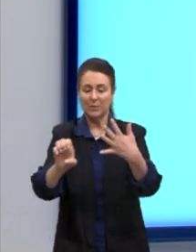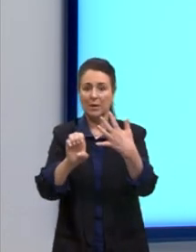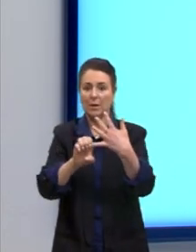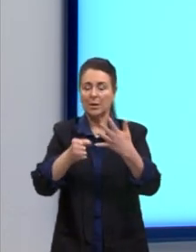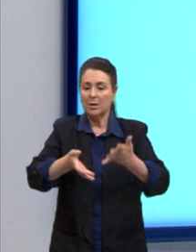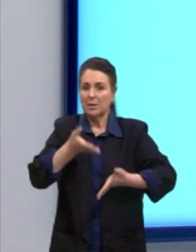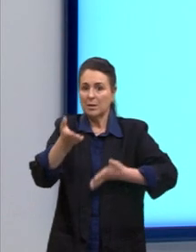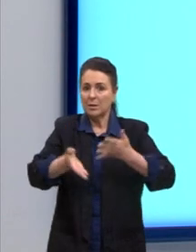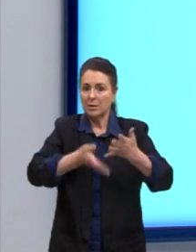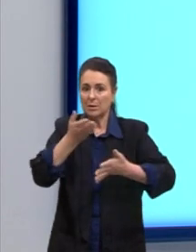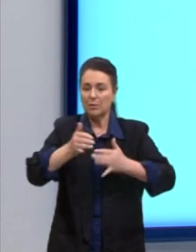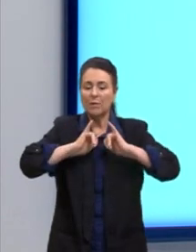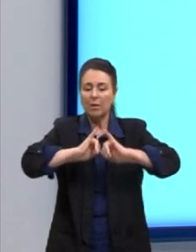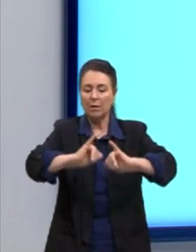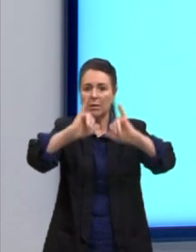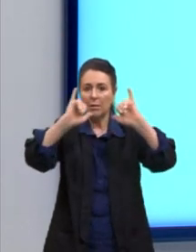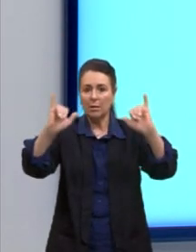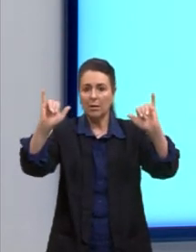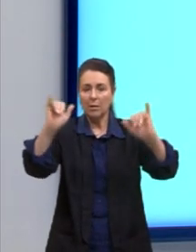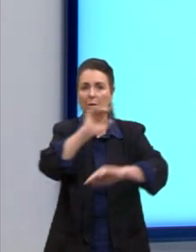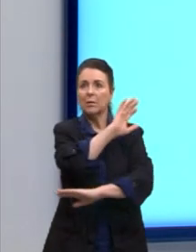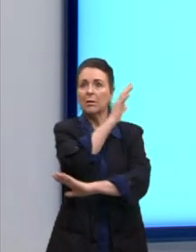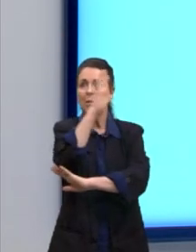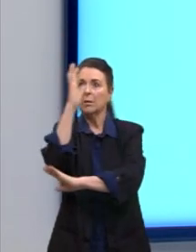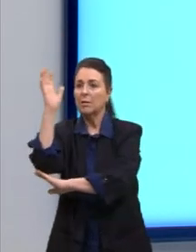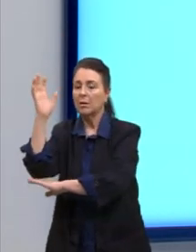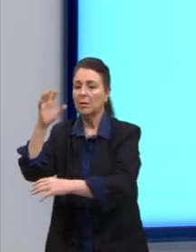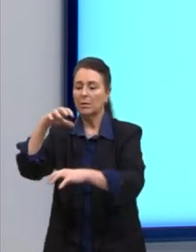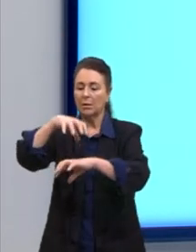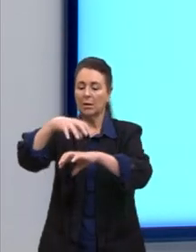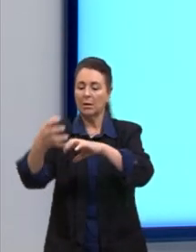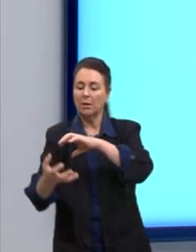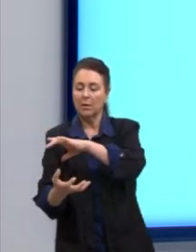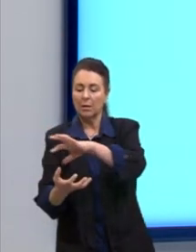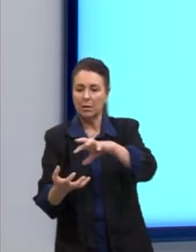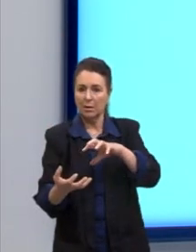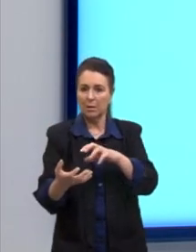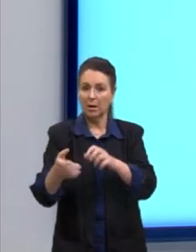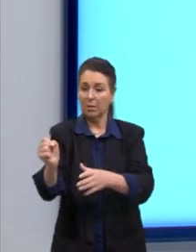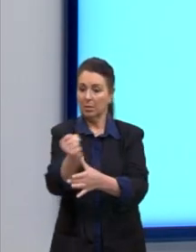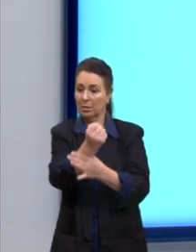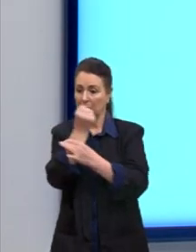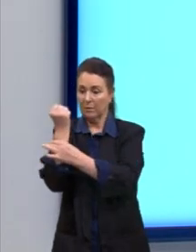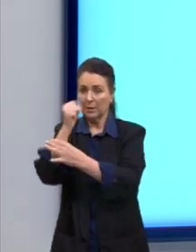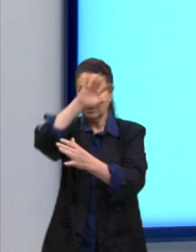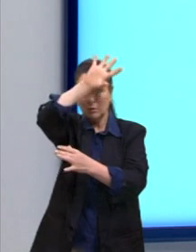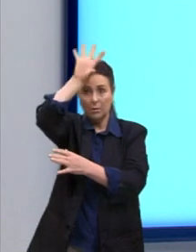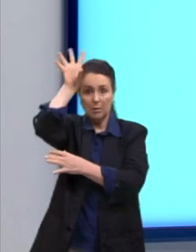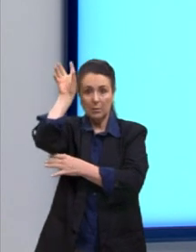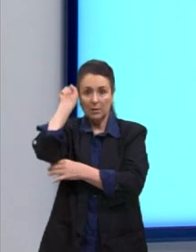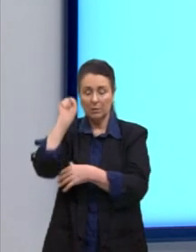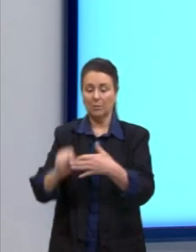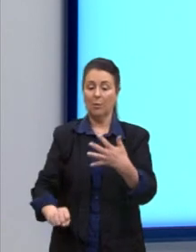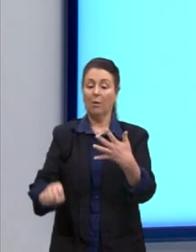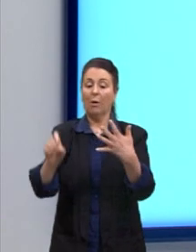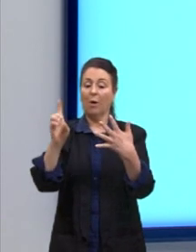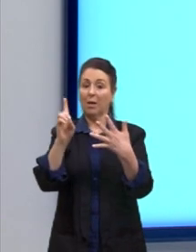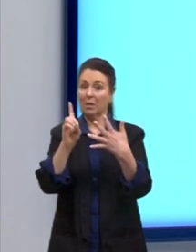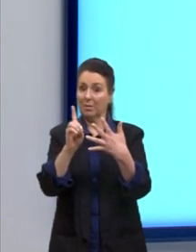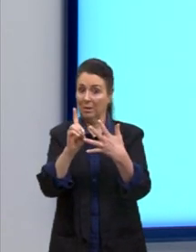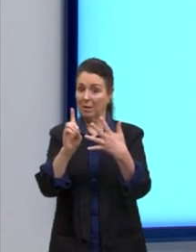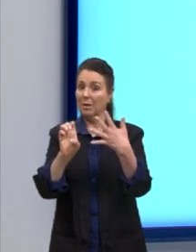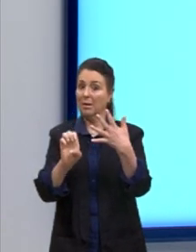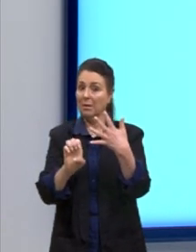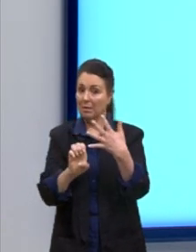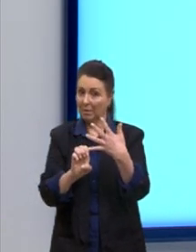Incentivar as campanhas ambientalistas e ecológicas em defesa da Amazônia. A letra D e a letra E, elas parecem